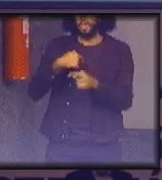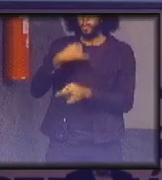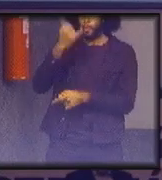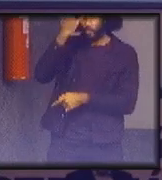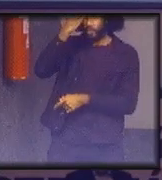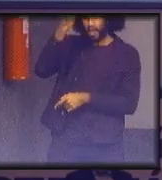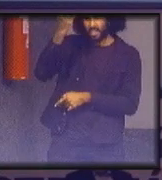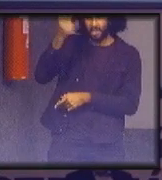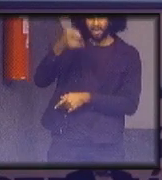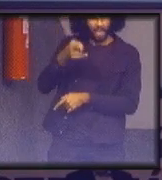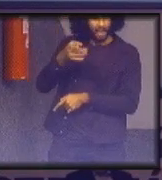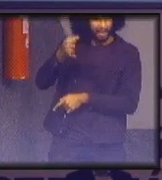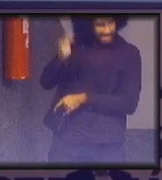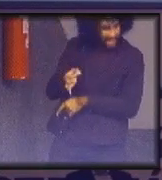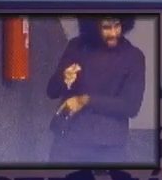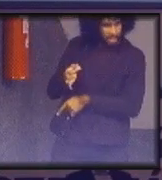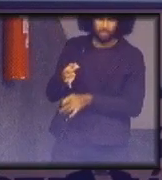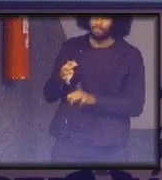que ela vai funcionar